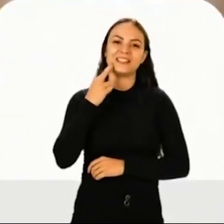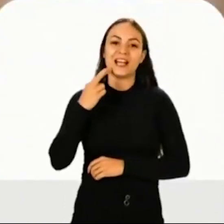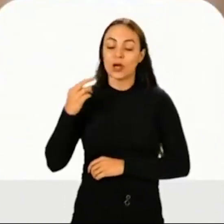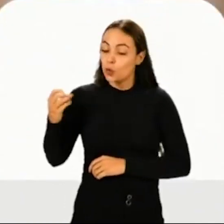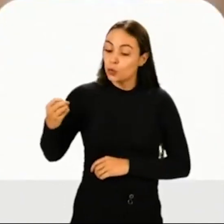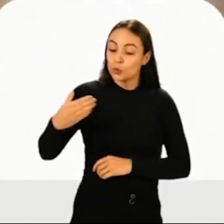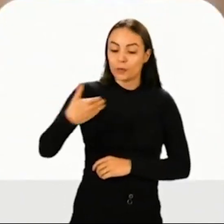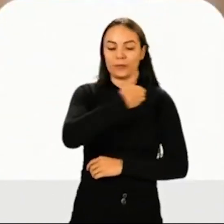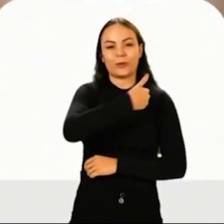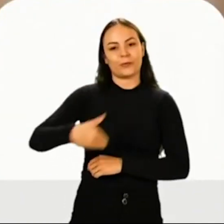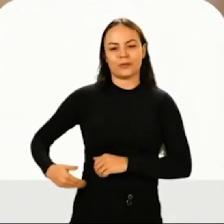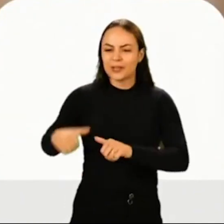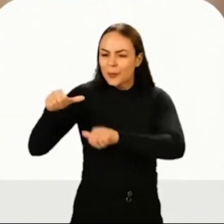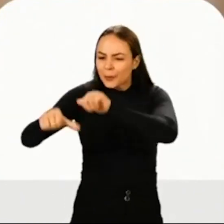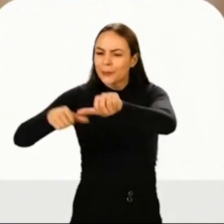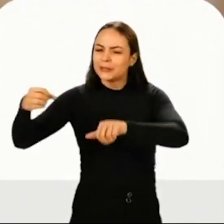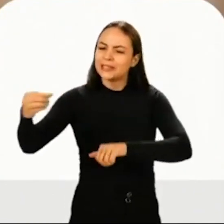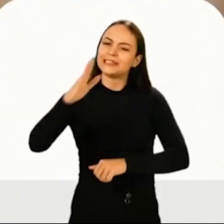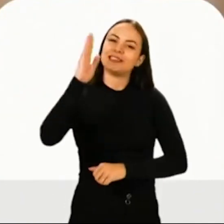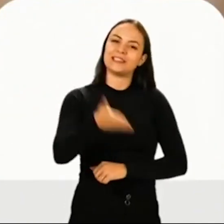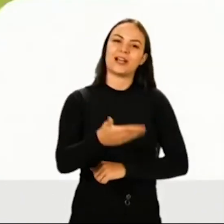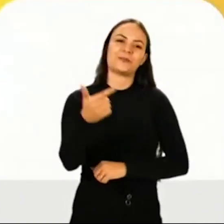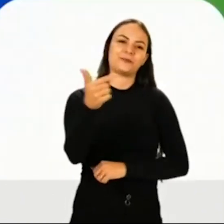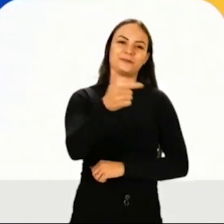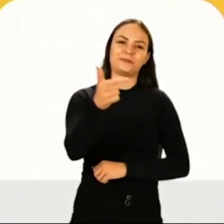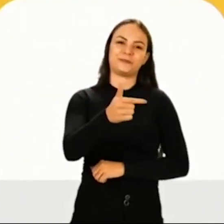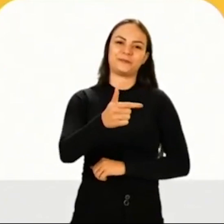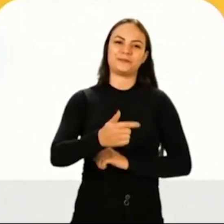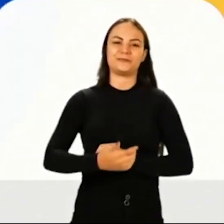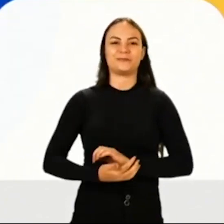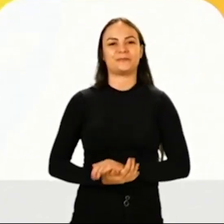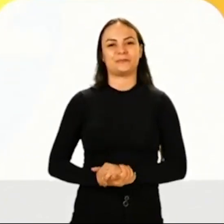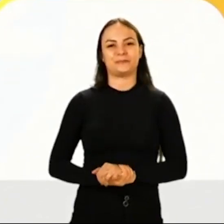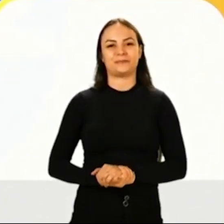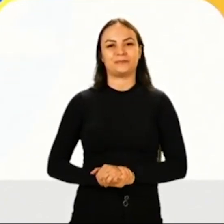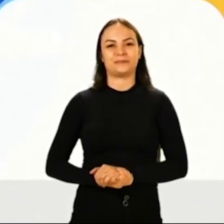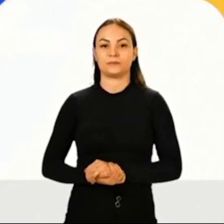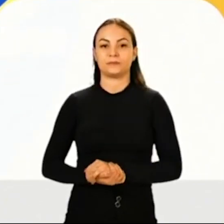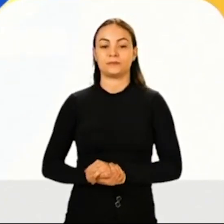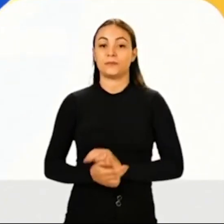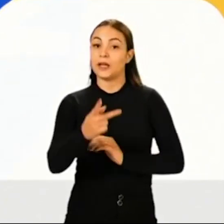Bora comigo, Rondônia. O novo tempo é pra já. É 22.